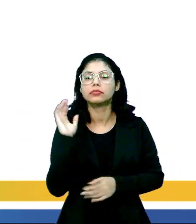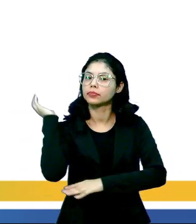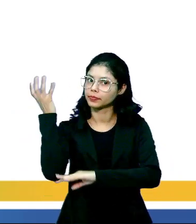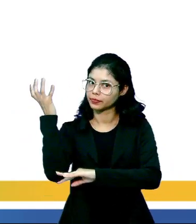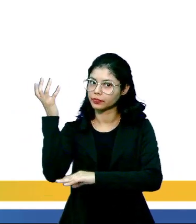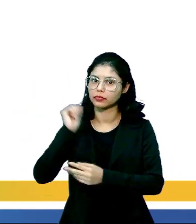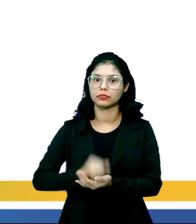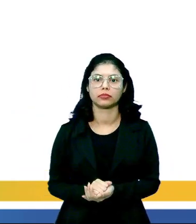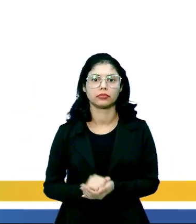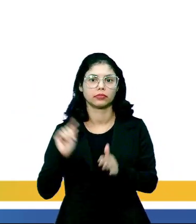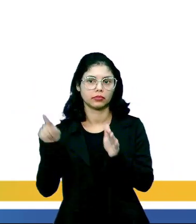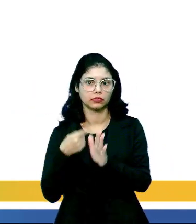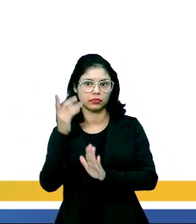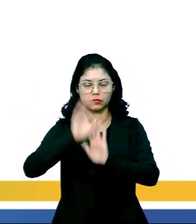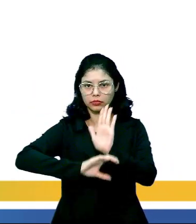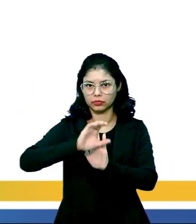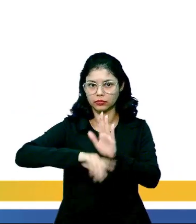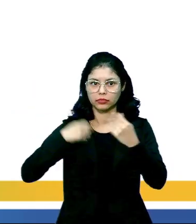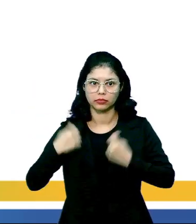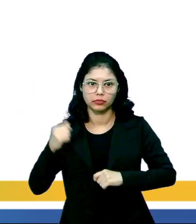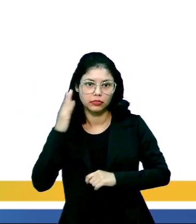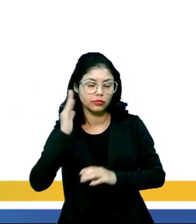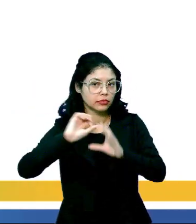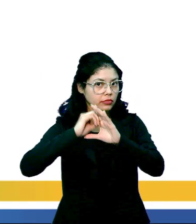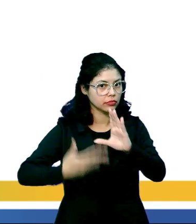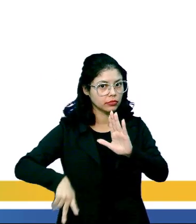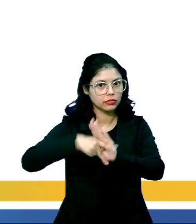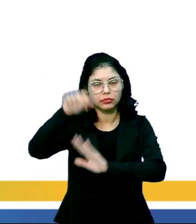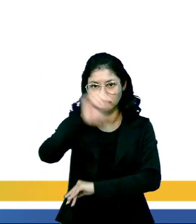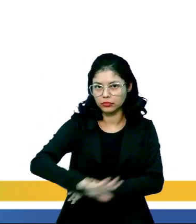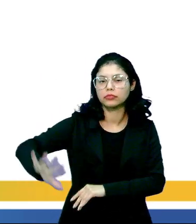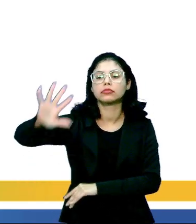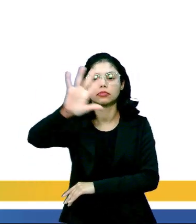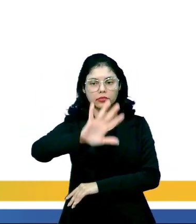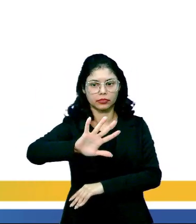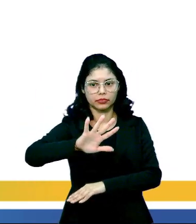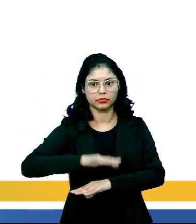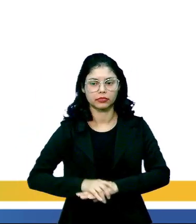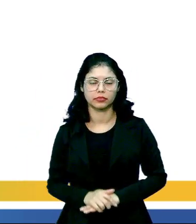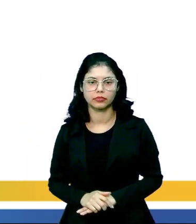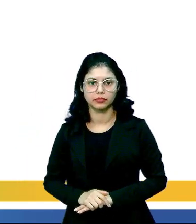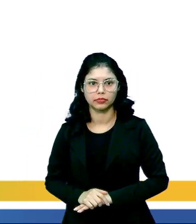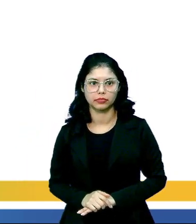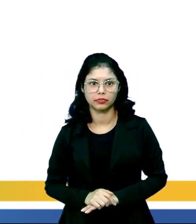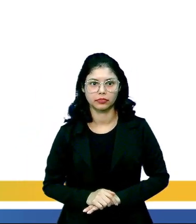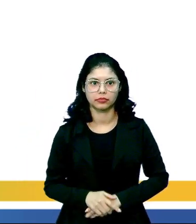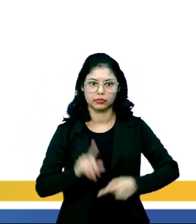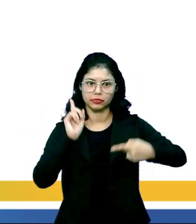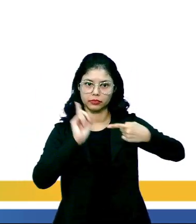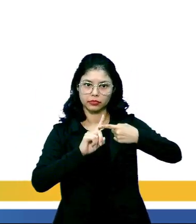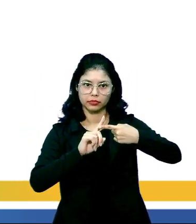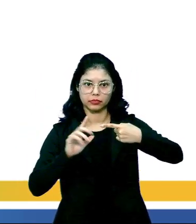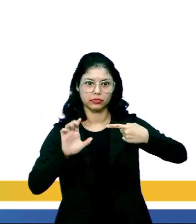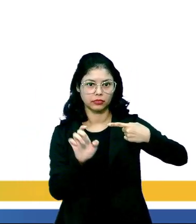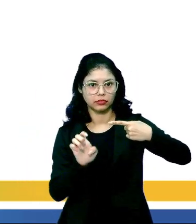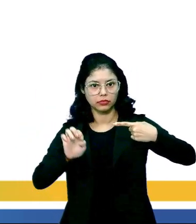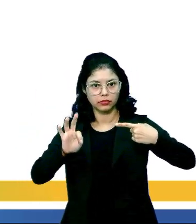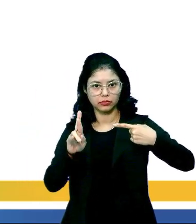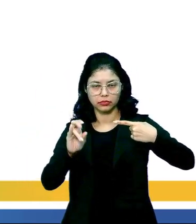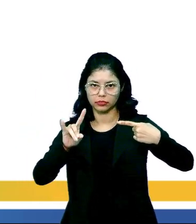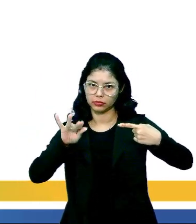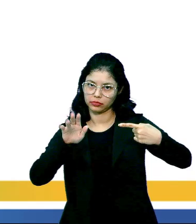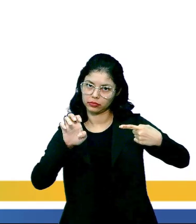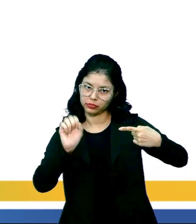vegetal, os primeiros conceitos que precisamos ter em mente são as características gerais deles. Primeiramente, são